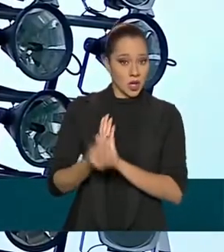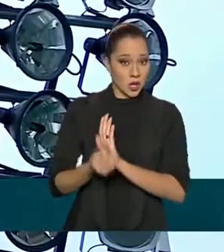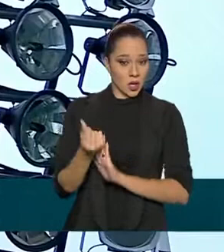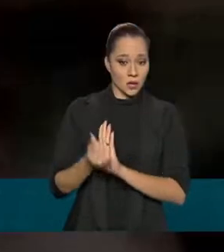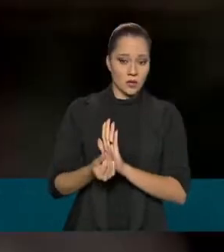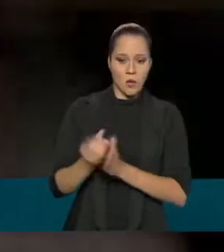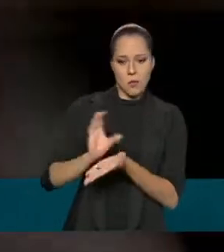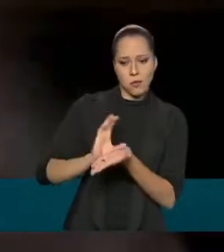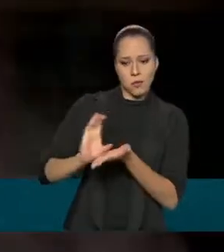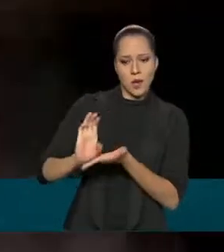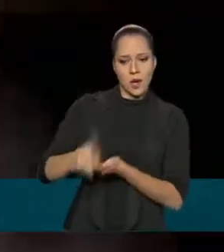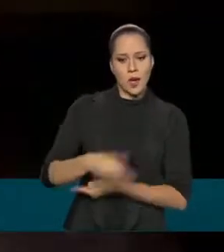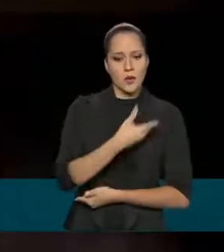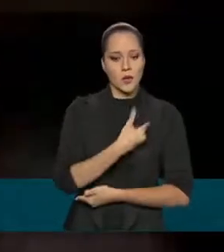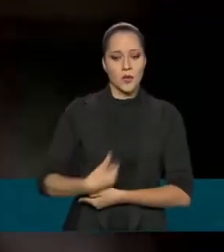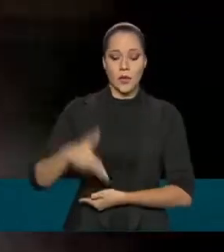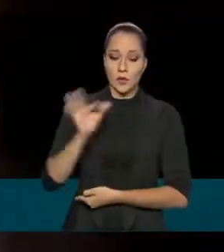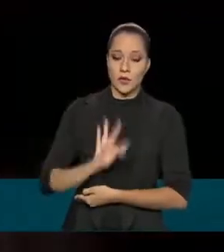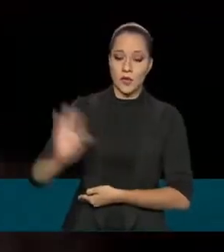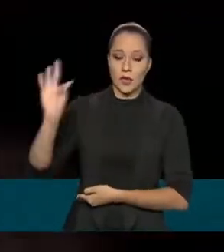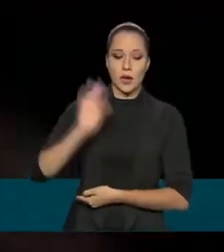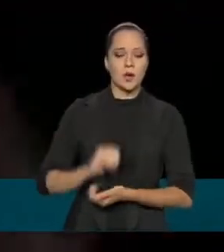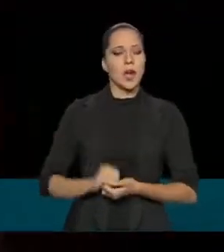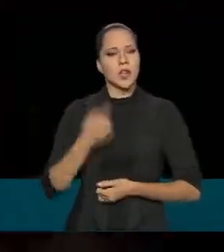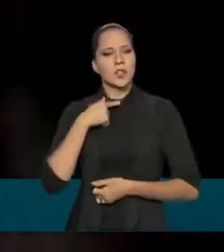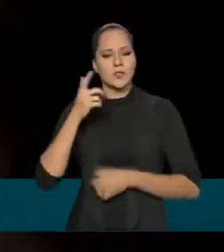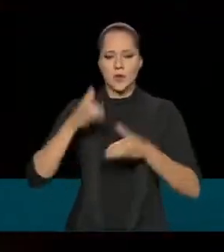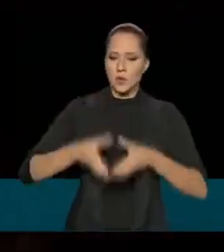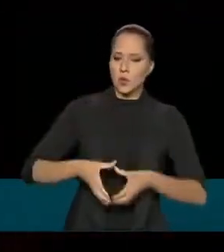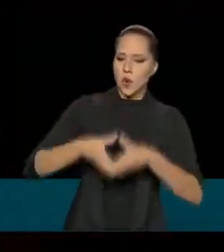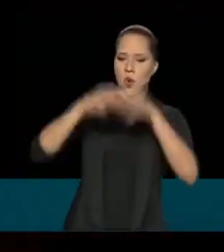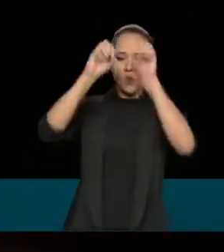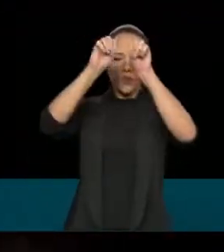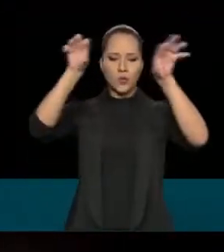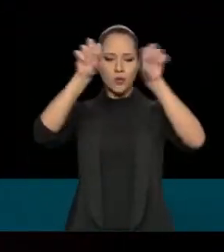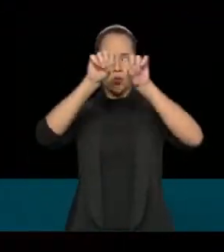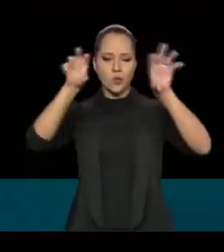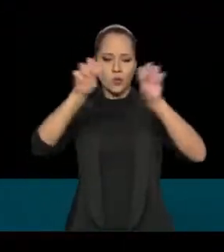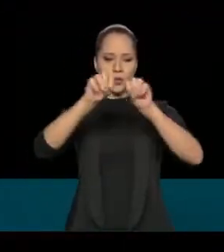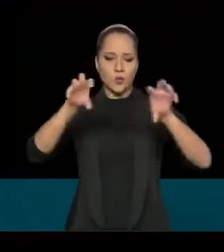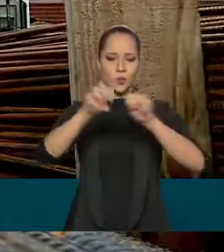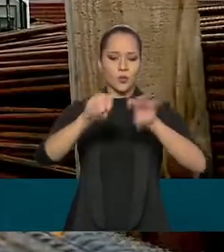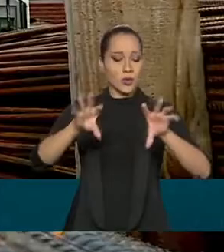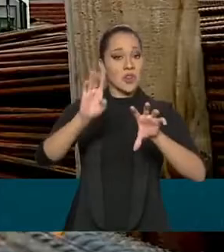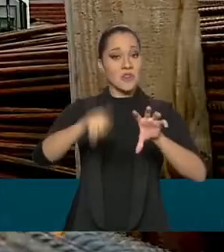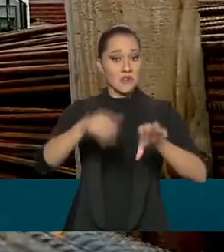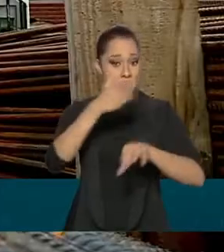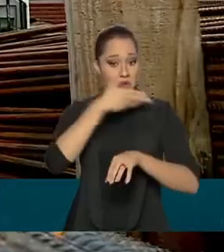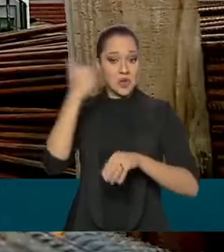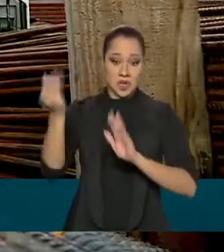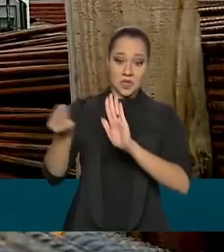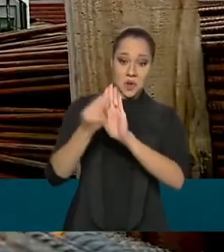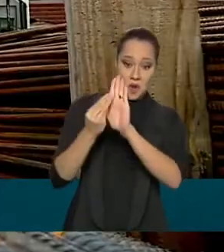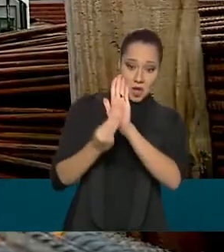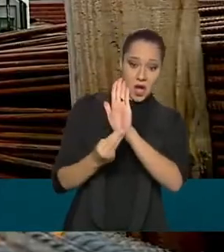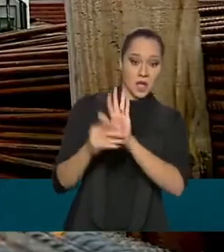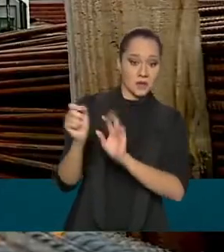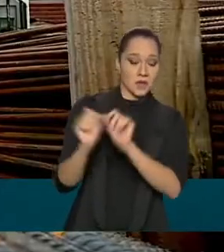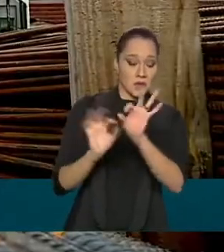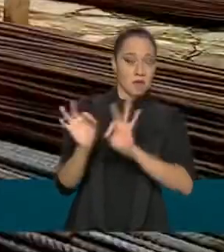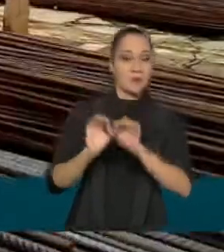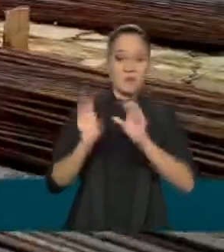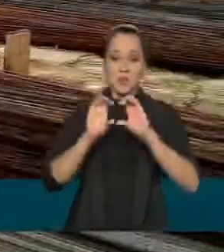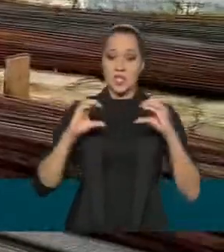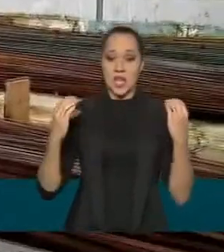vindos do governo federal. A gente viu aí, torre de iluminação, é uma das melhorias que foram realizadas nesse